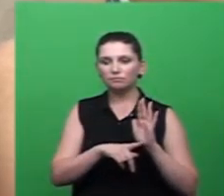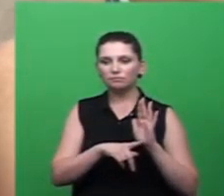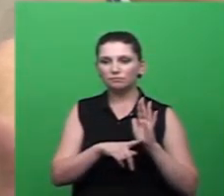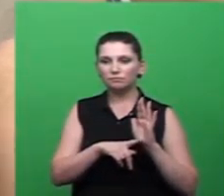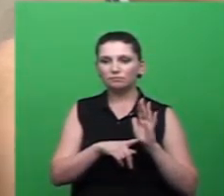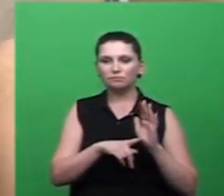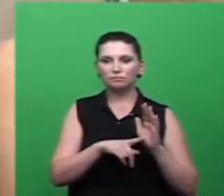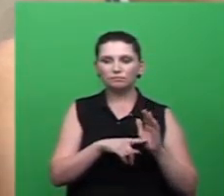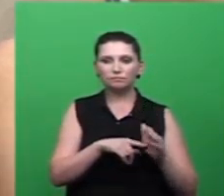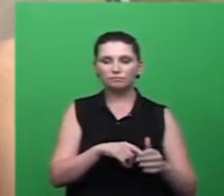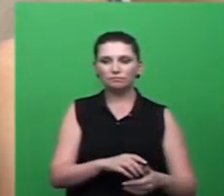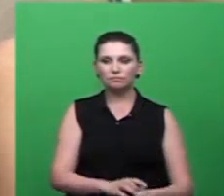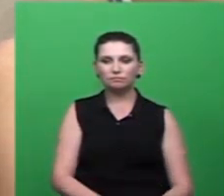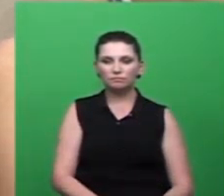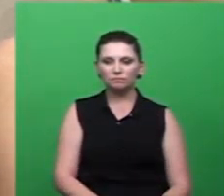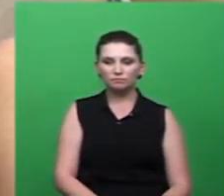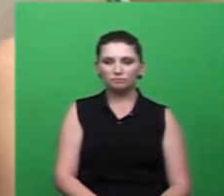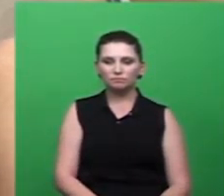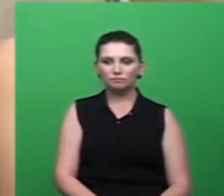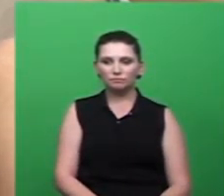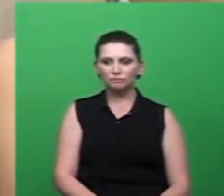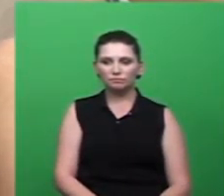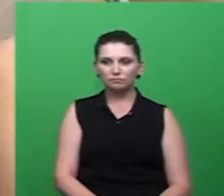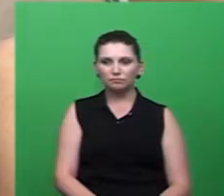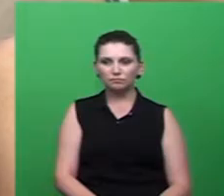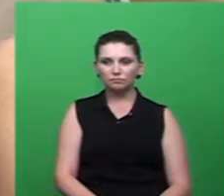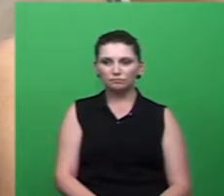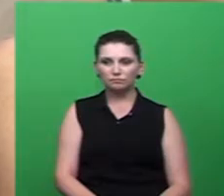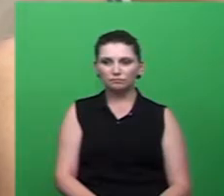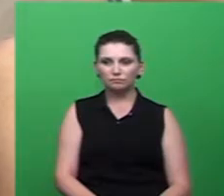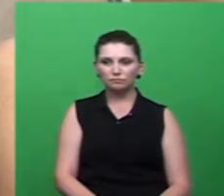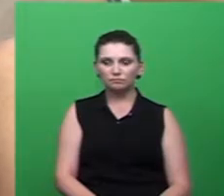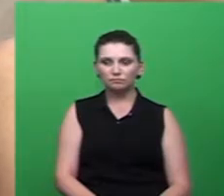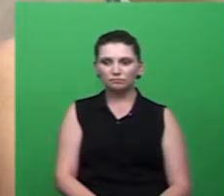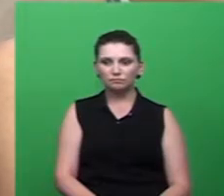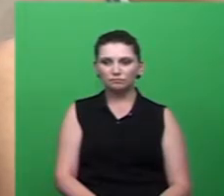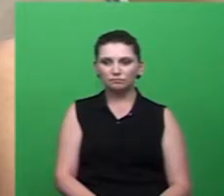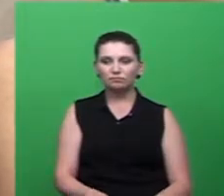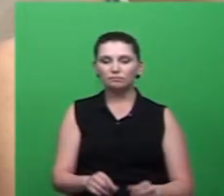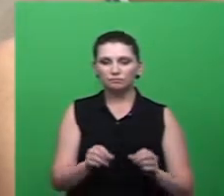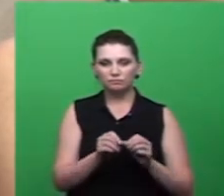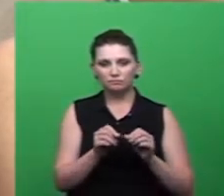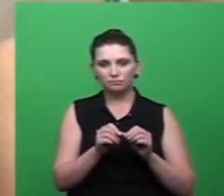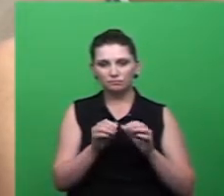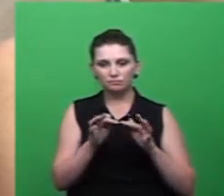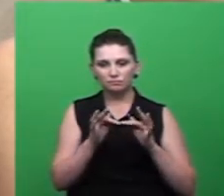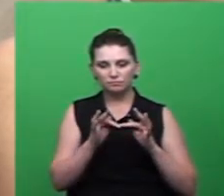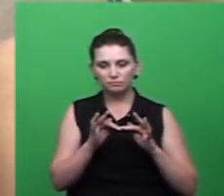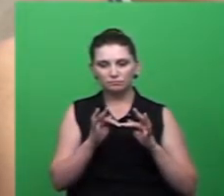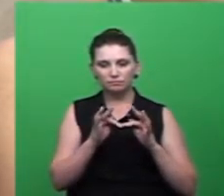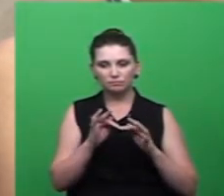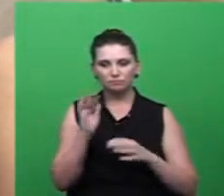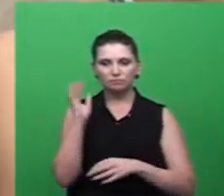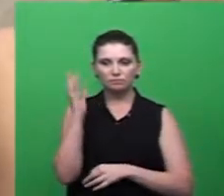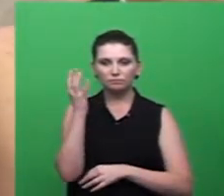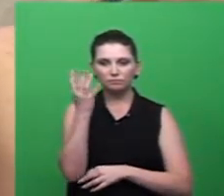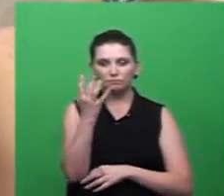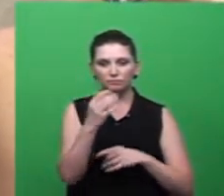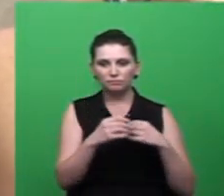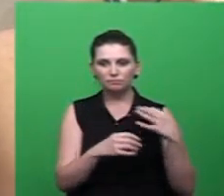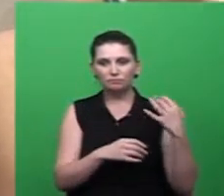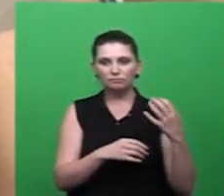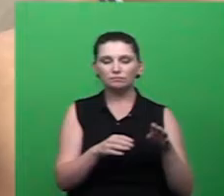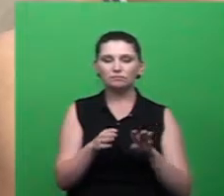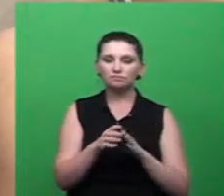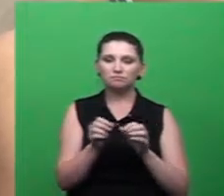era feito pela Fundação do Meio Ambiente então a divulgação é feita inclusive em palestras da